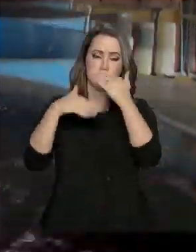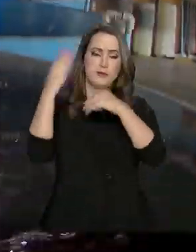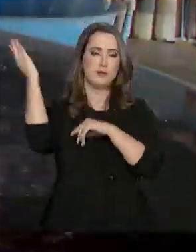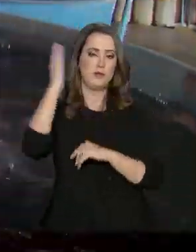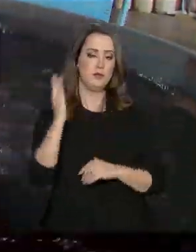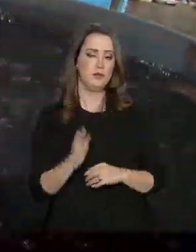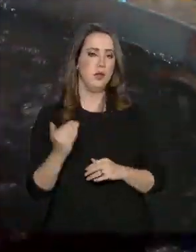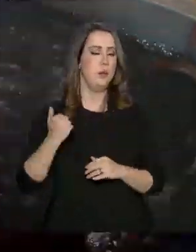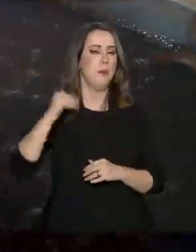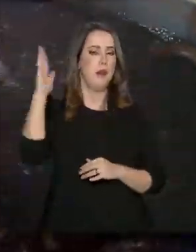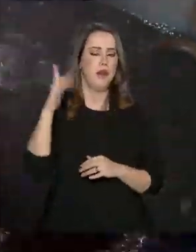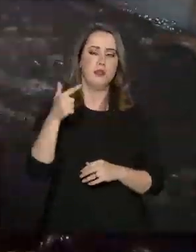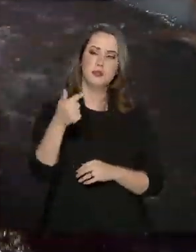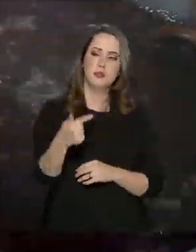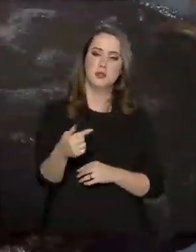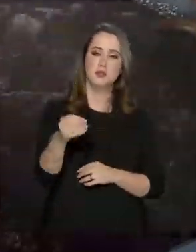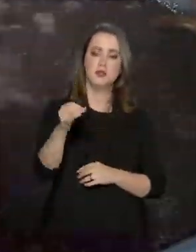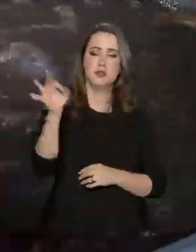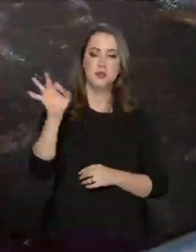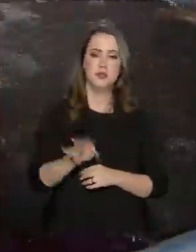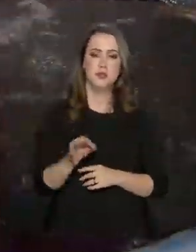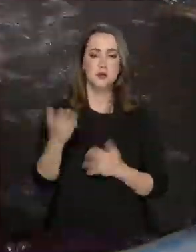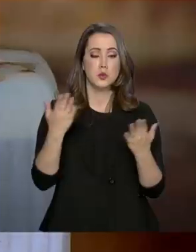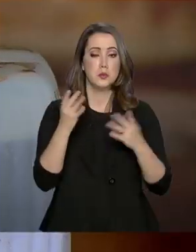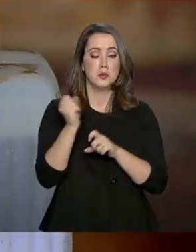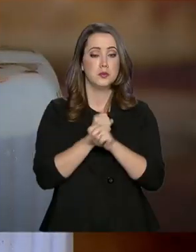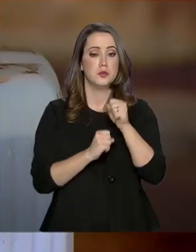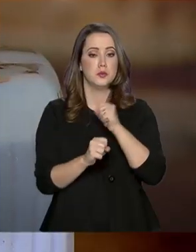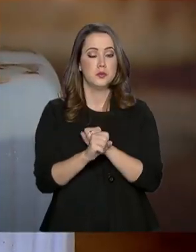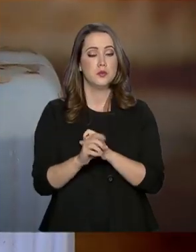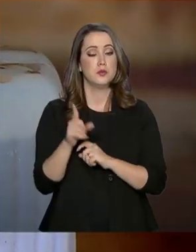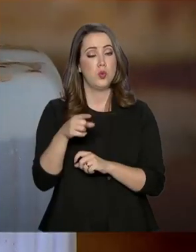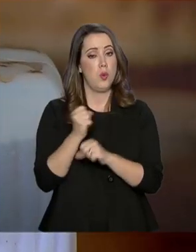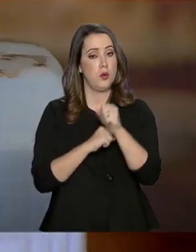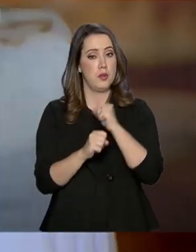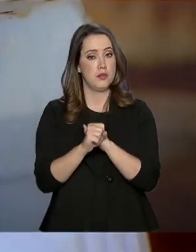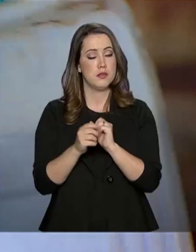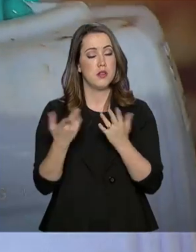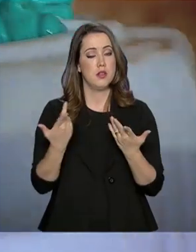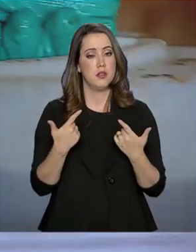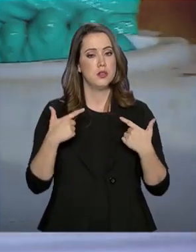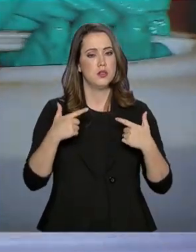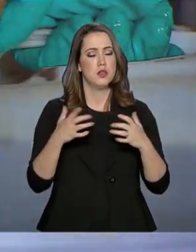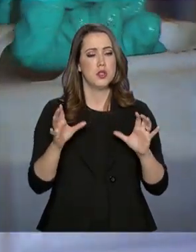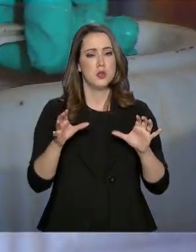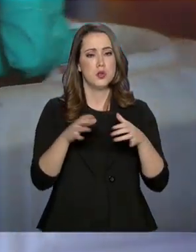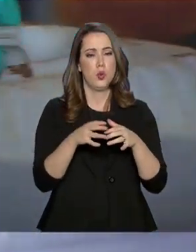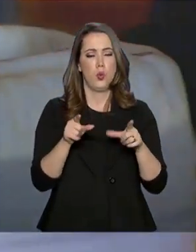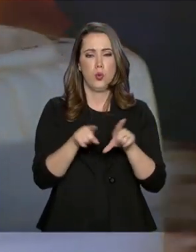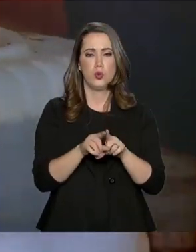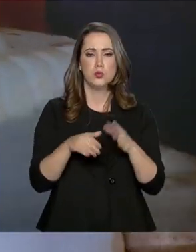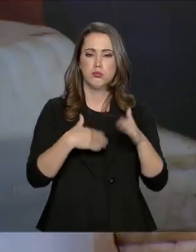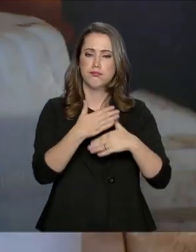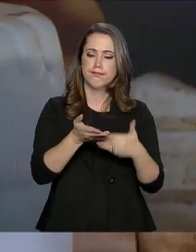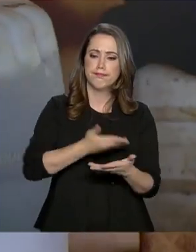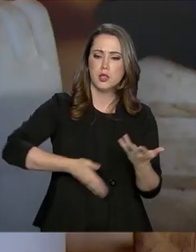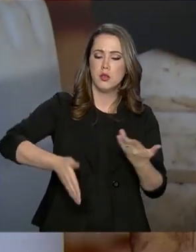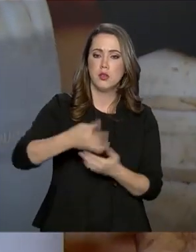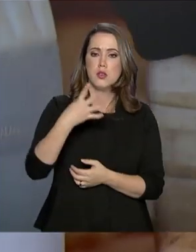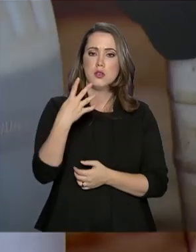Brasil mais de 70% no último ano. No ano passado, esse mercado movimentou quase